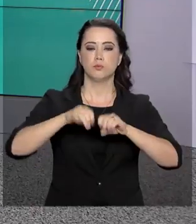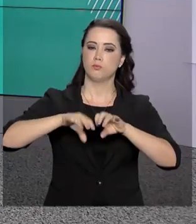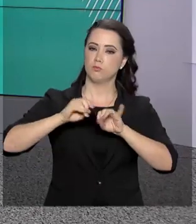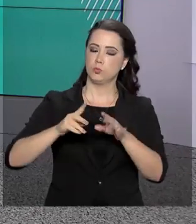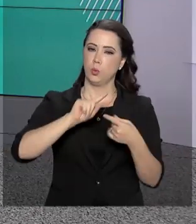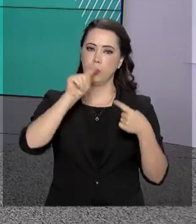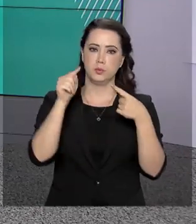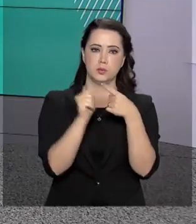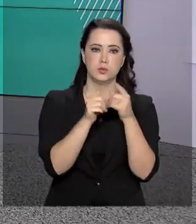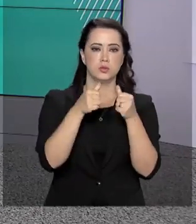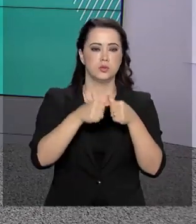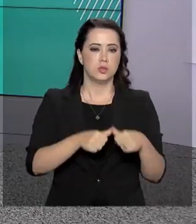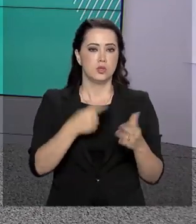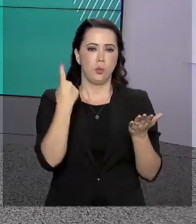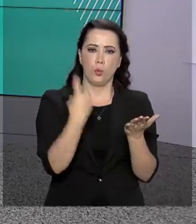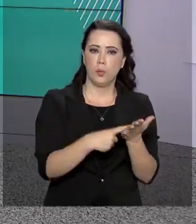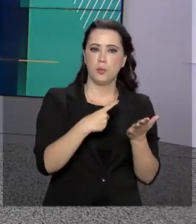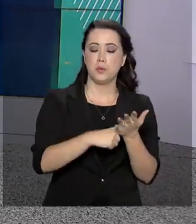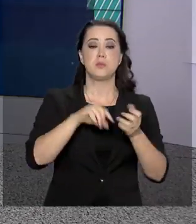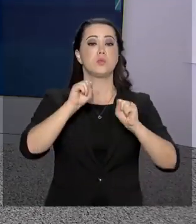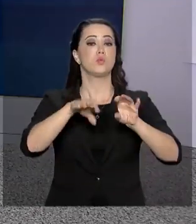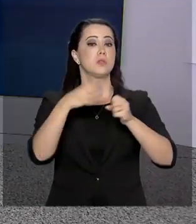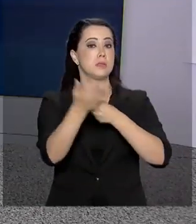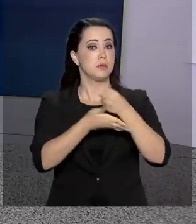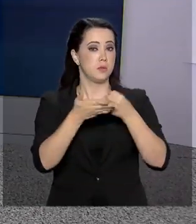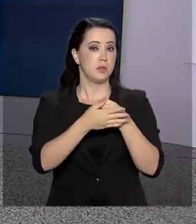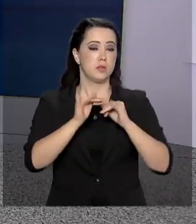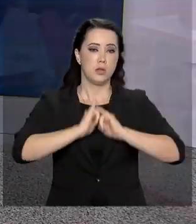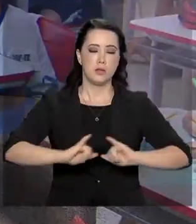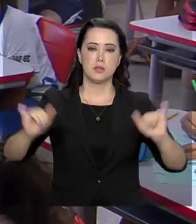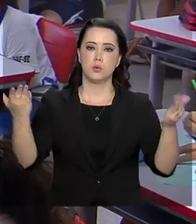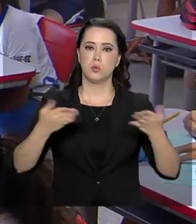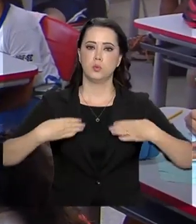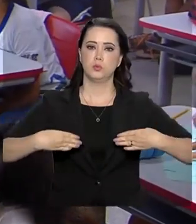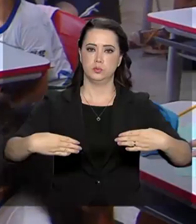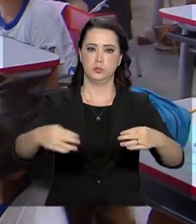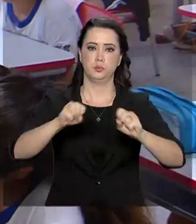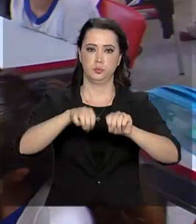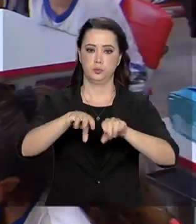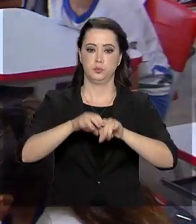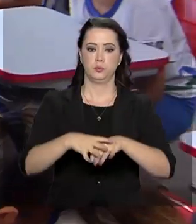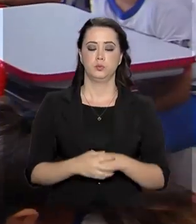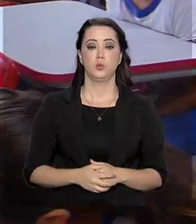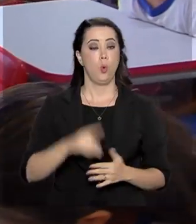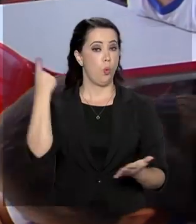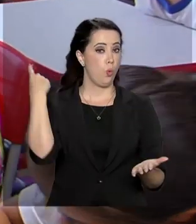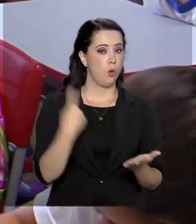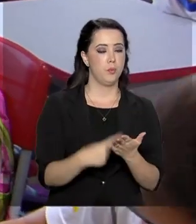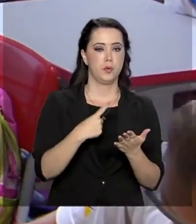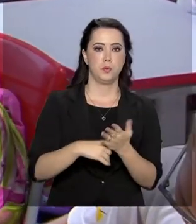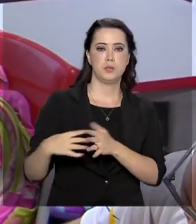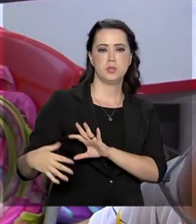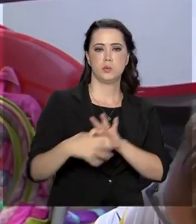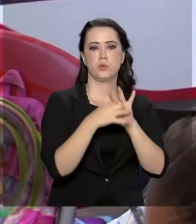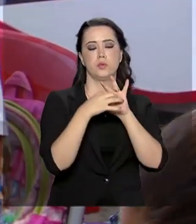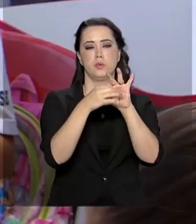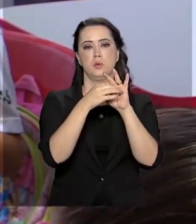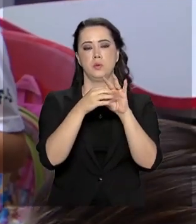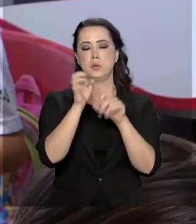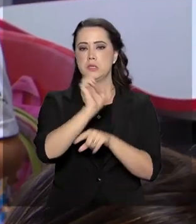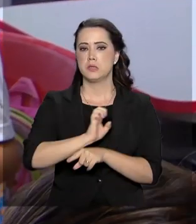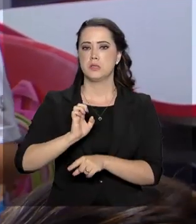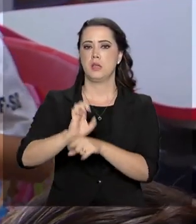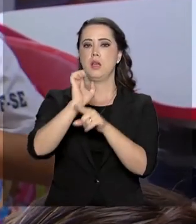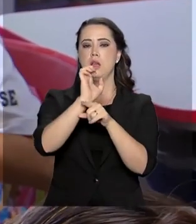compromisso para a educação básica lançado hoje pelo MEC. Um compromisso que une estados, municípios e